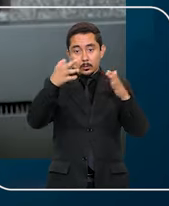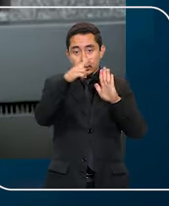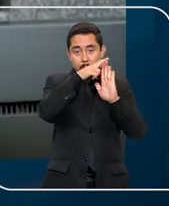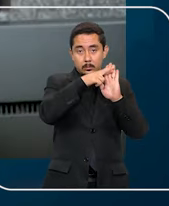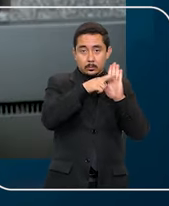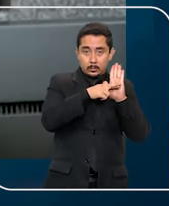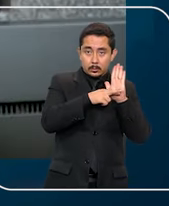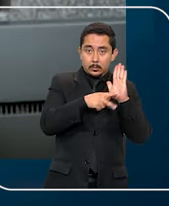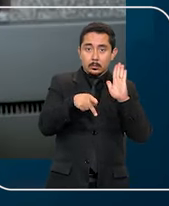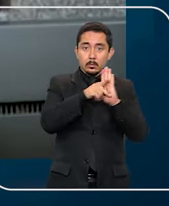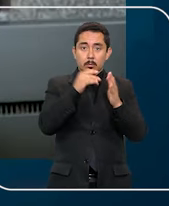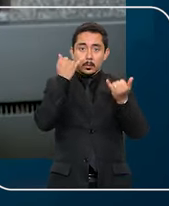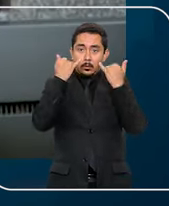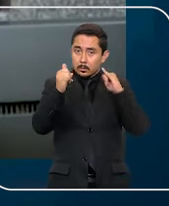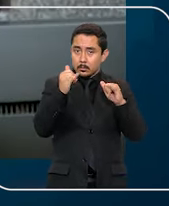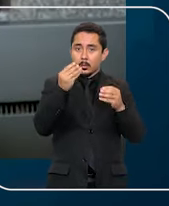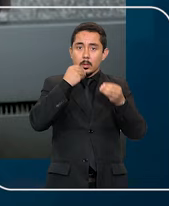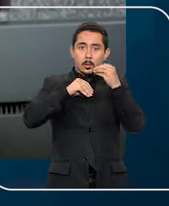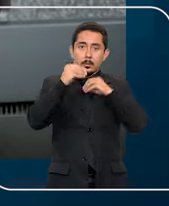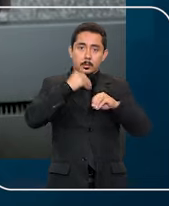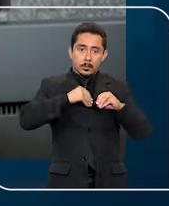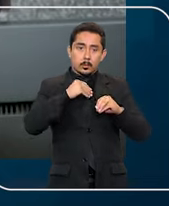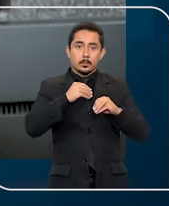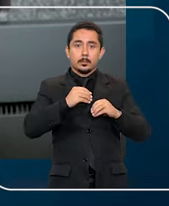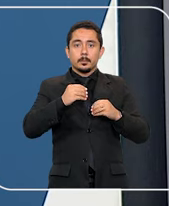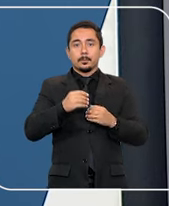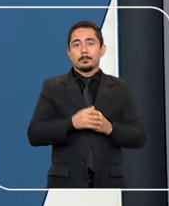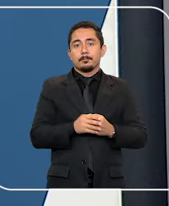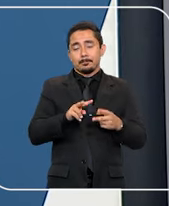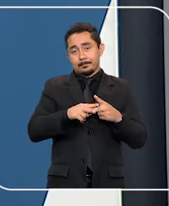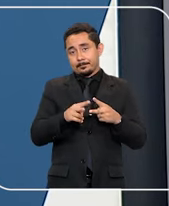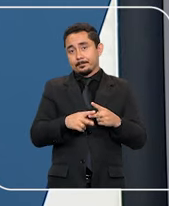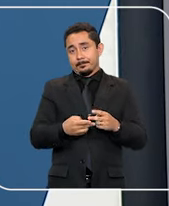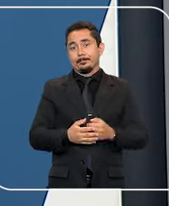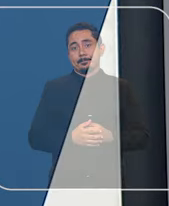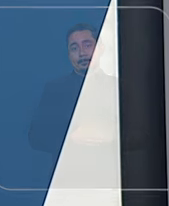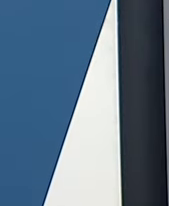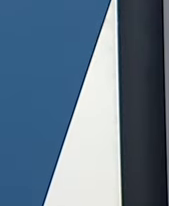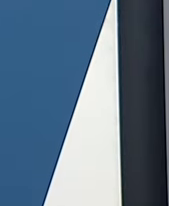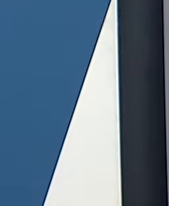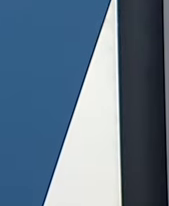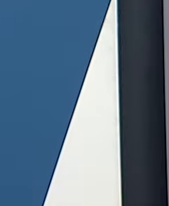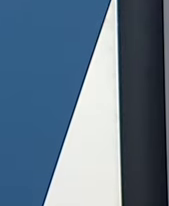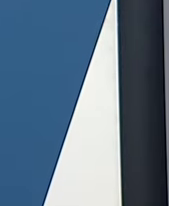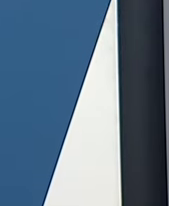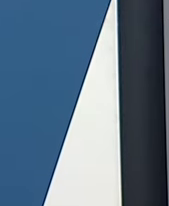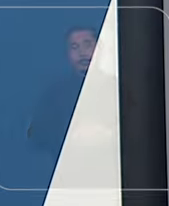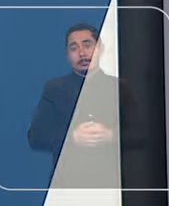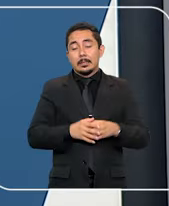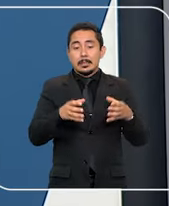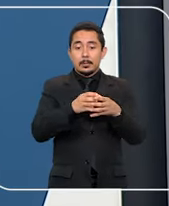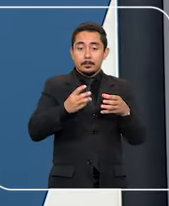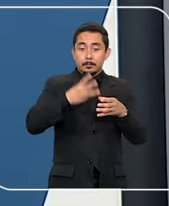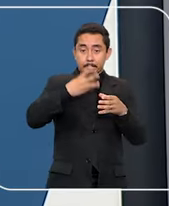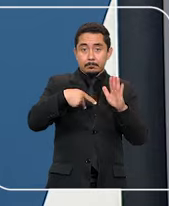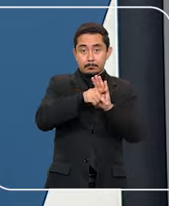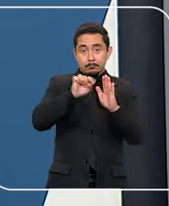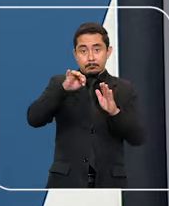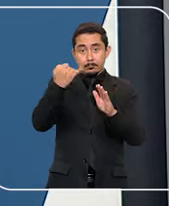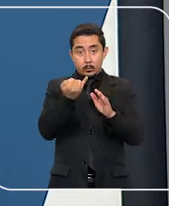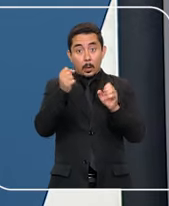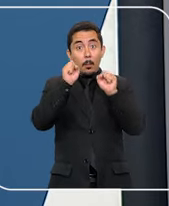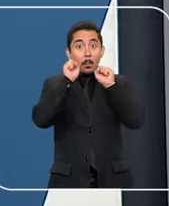que regulamenta o direito à informação quanto aos alimentos transgênicos. Direito real de habitação. Terceira turma do STJ